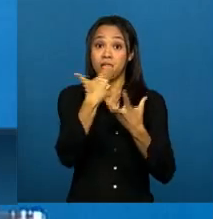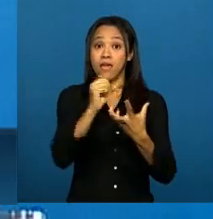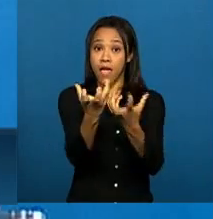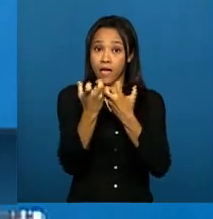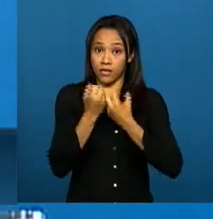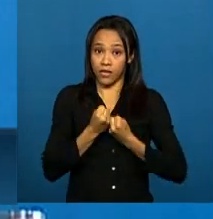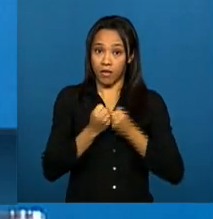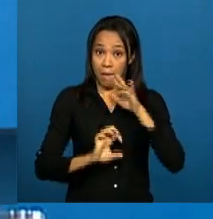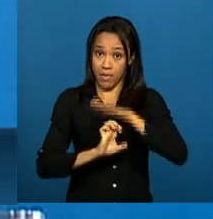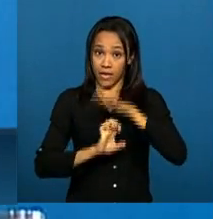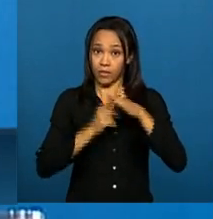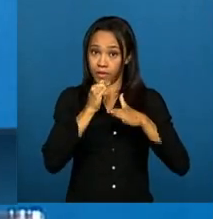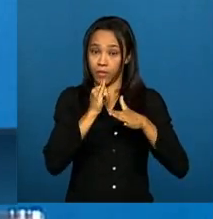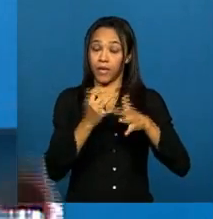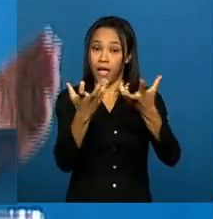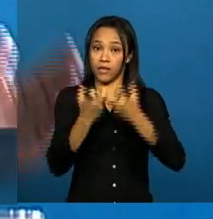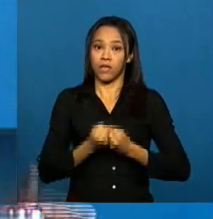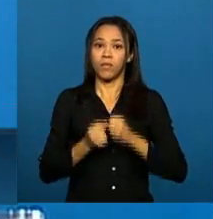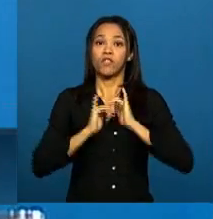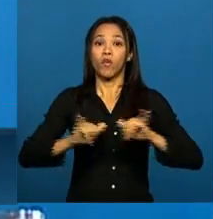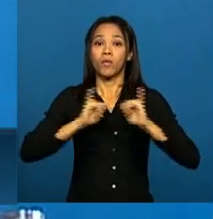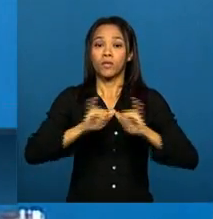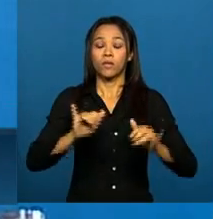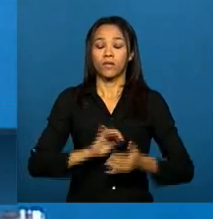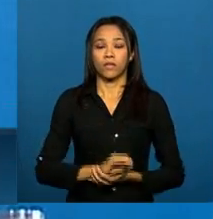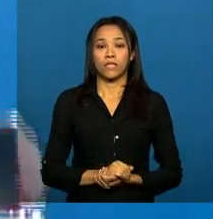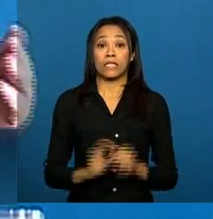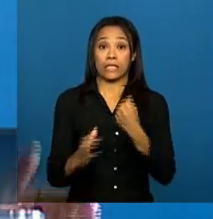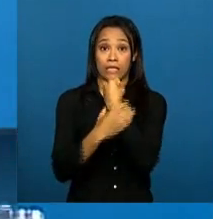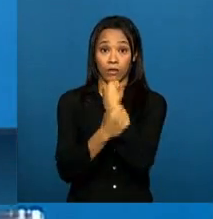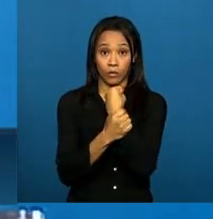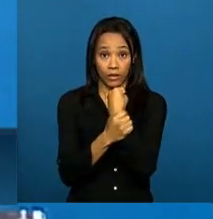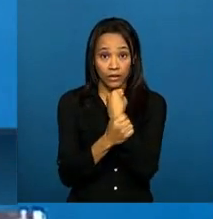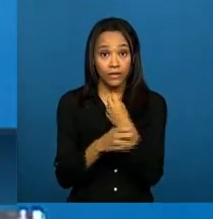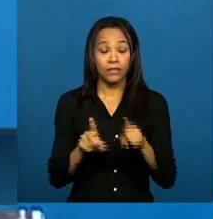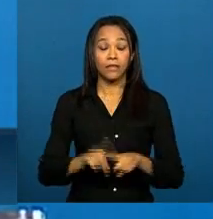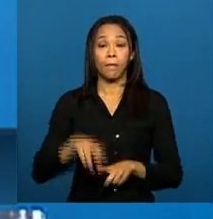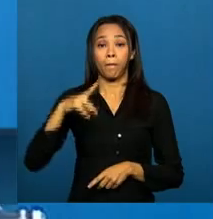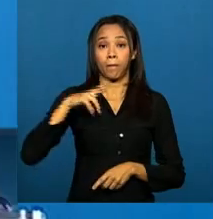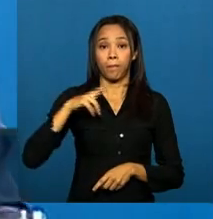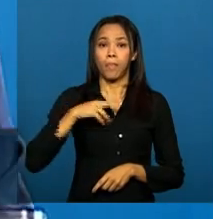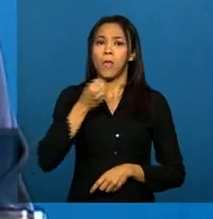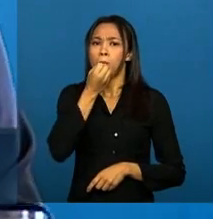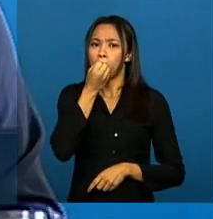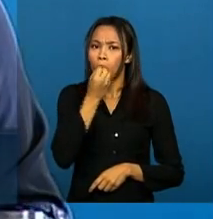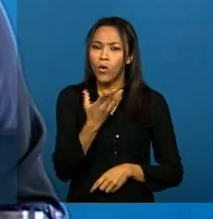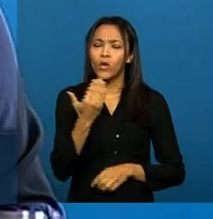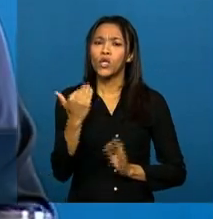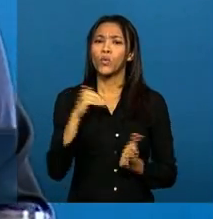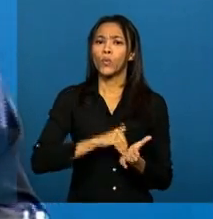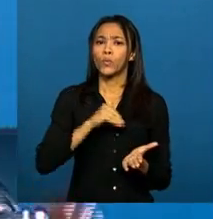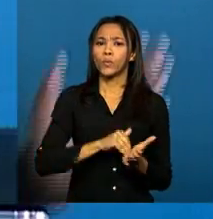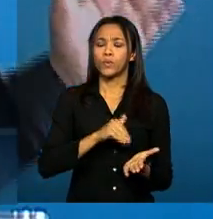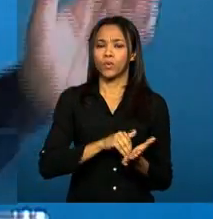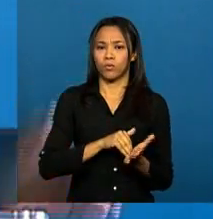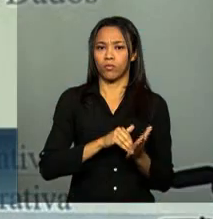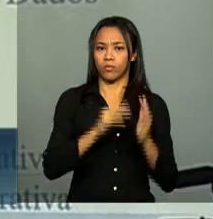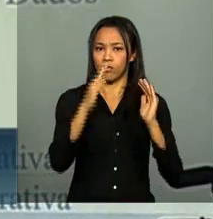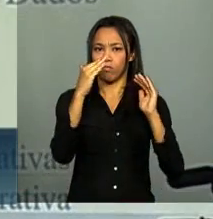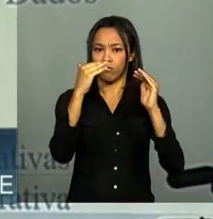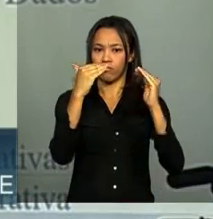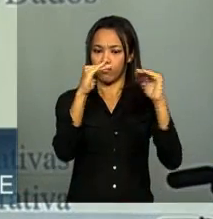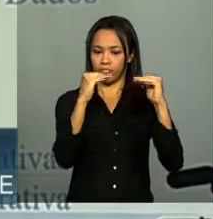dos dados. A segurança e sigilo, boas práticas e o último, o penúltimo